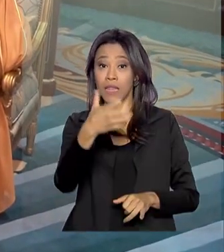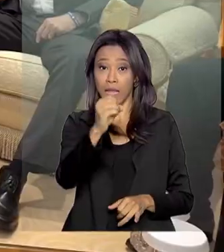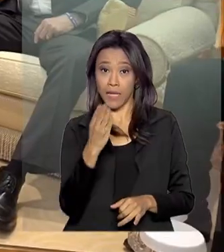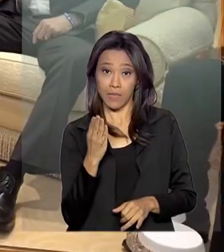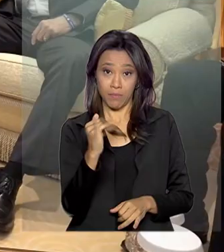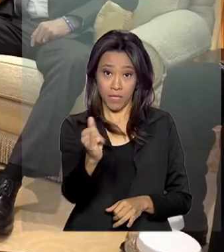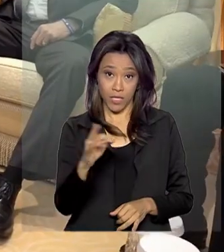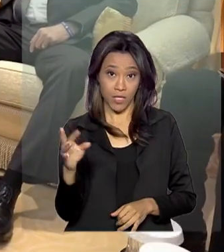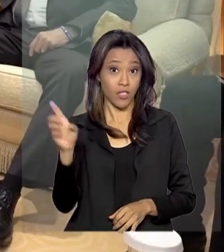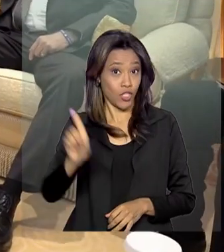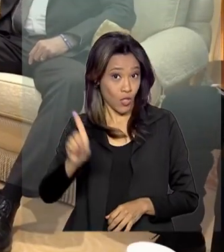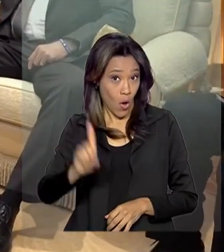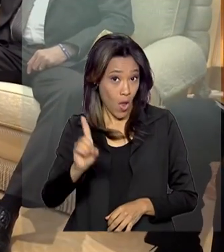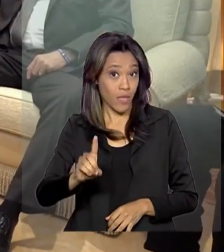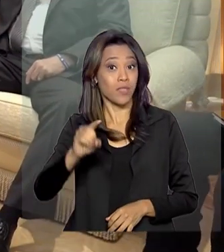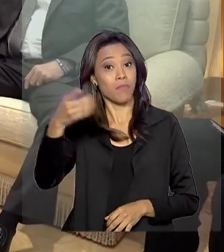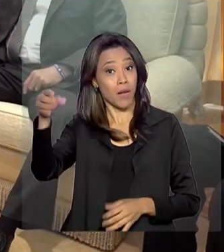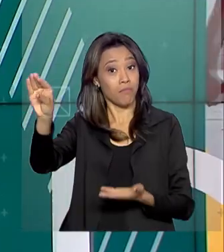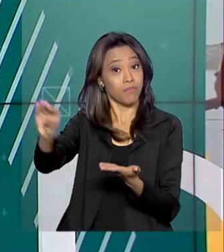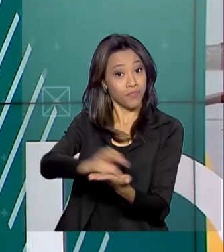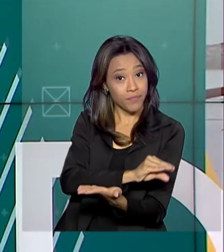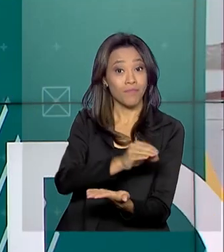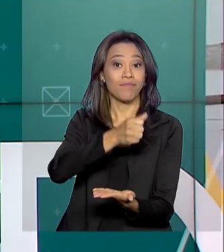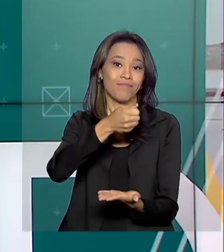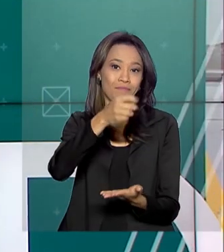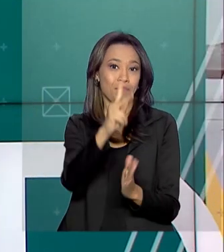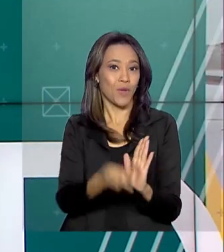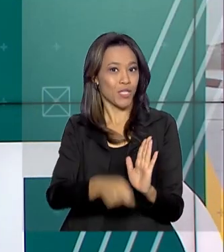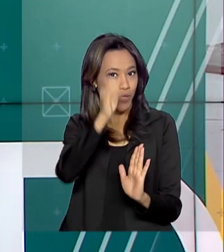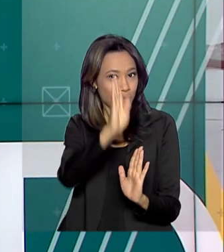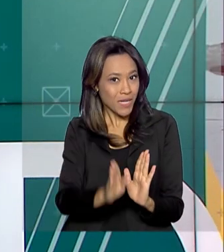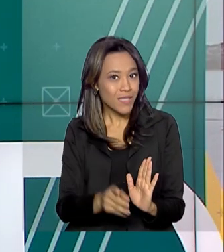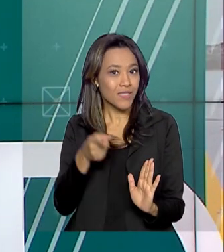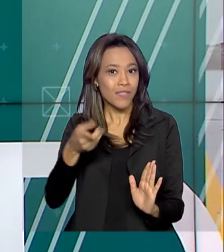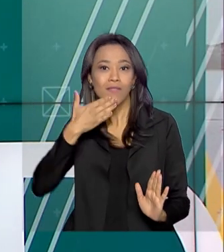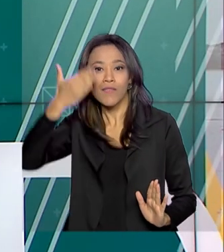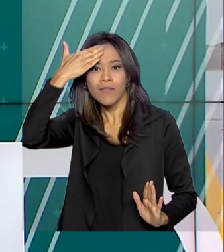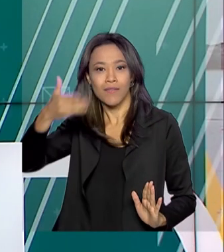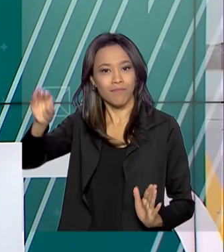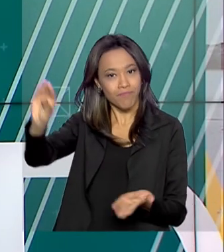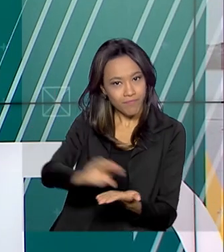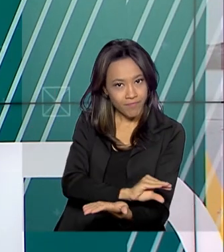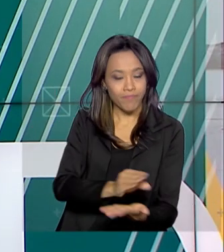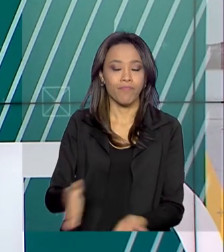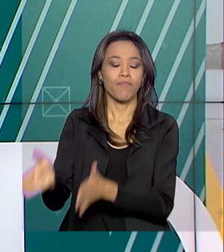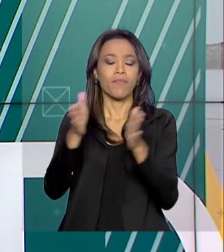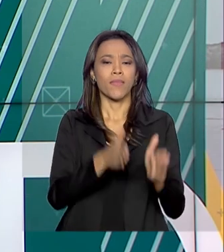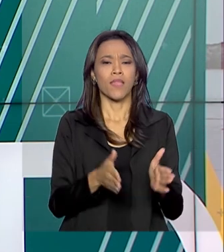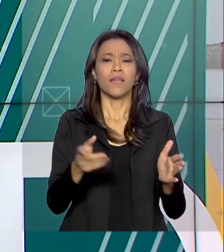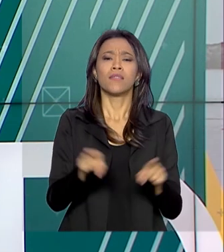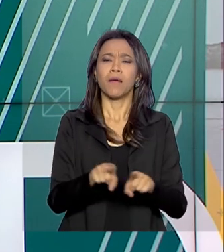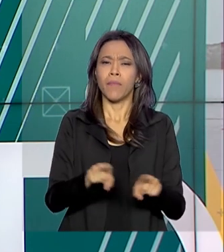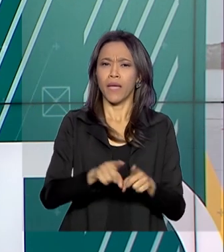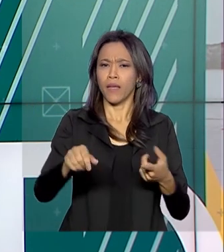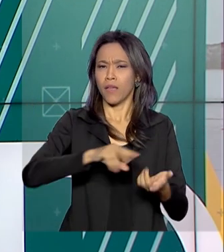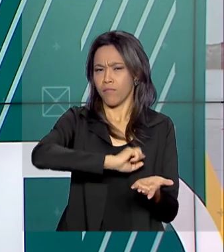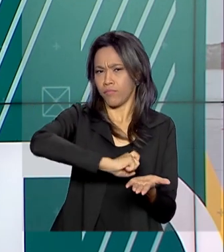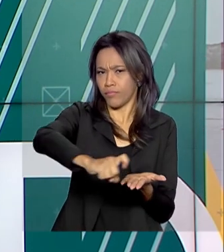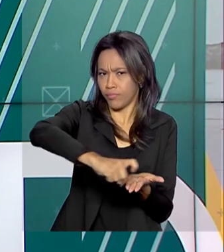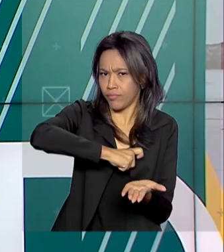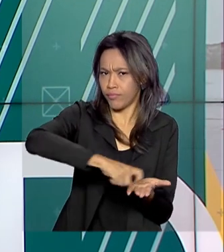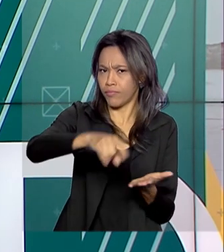Fundo Saudita para projetos aqui no Brasil. Para facilitar a vida do cidadão, serviços estão sendo digitalizados.